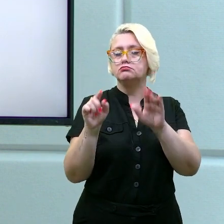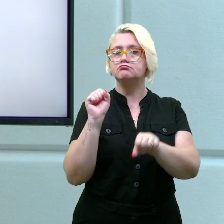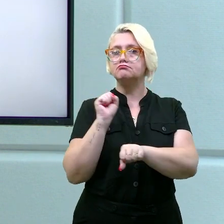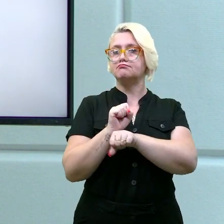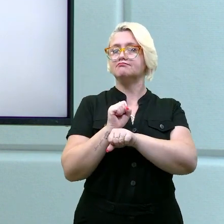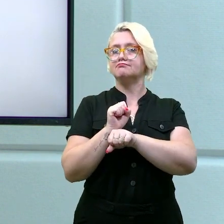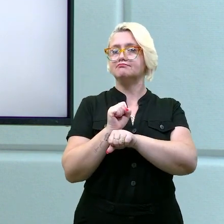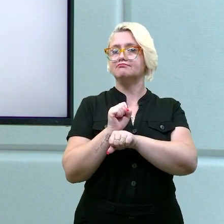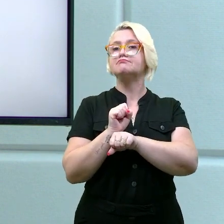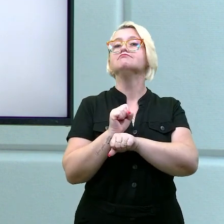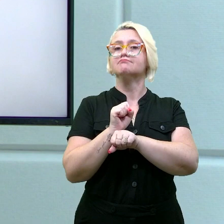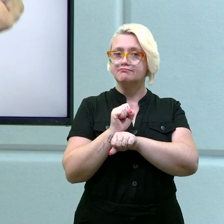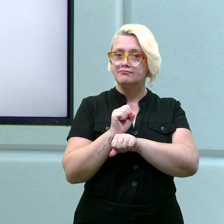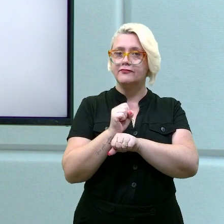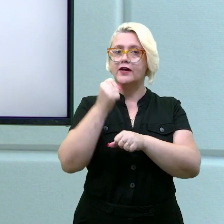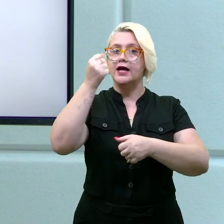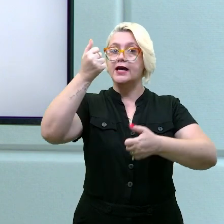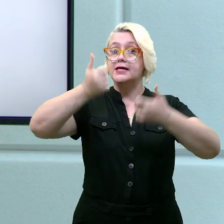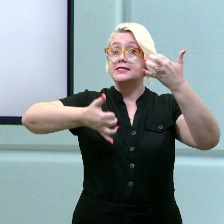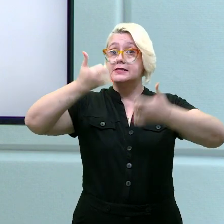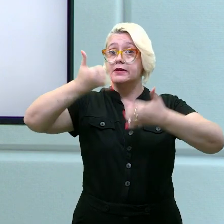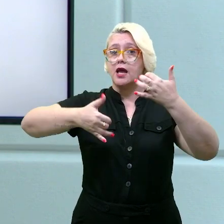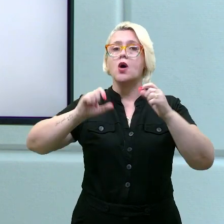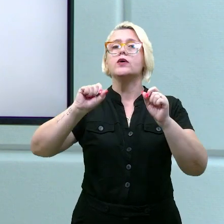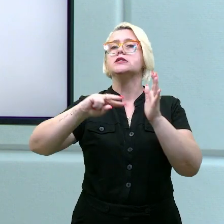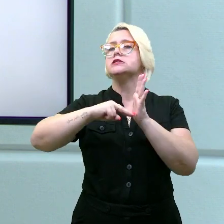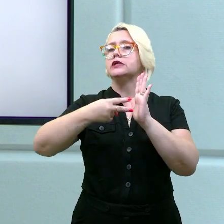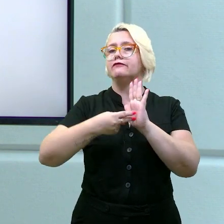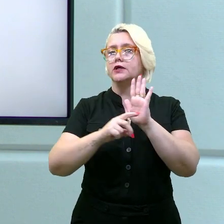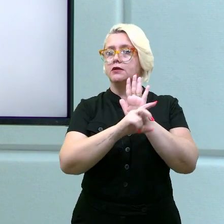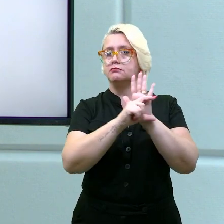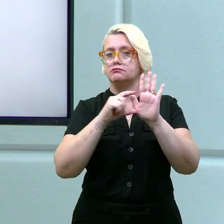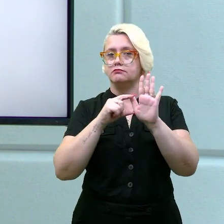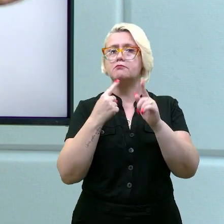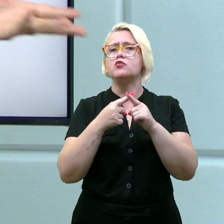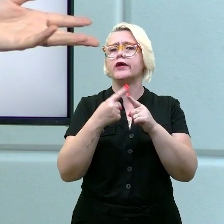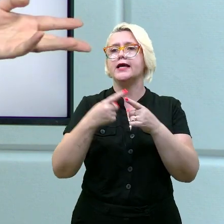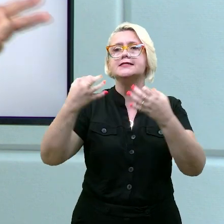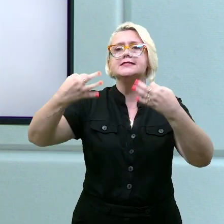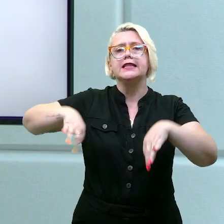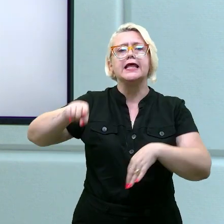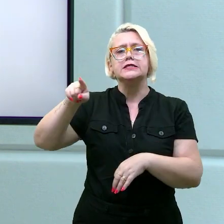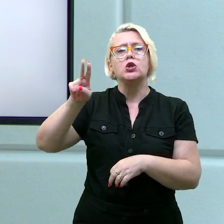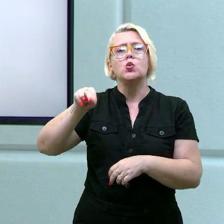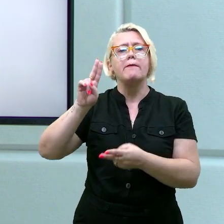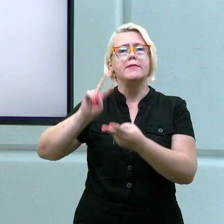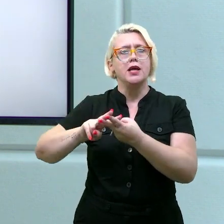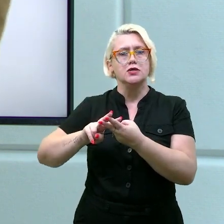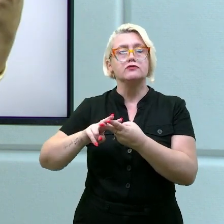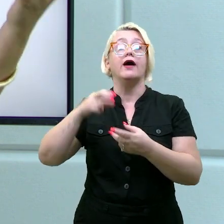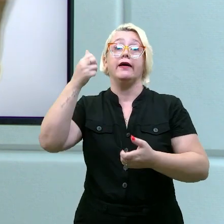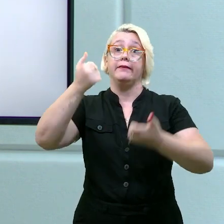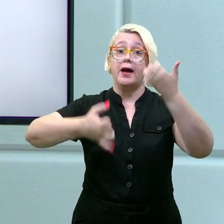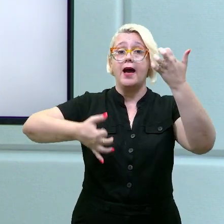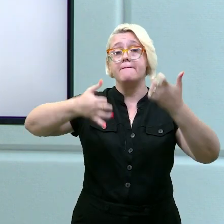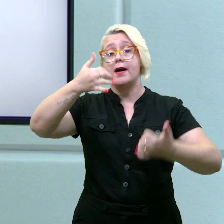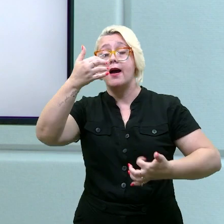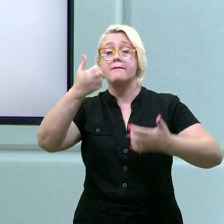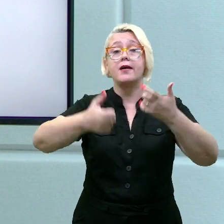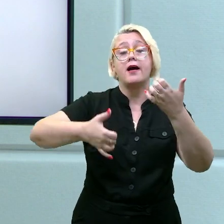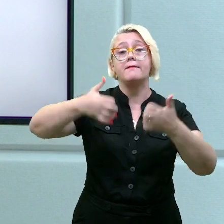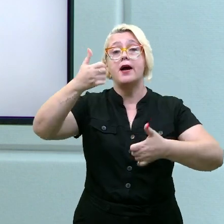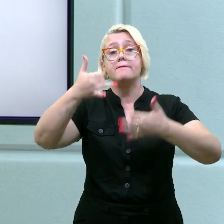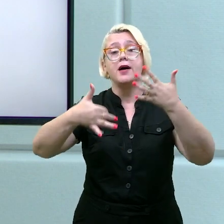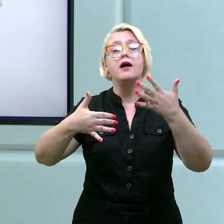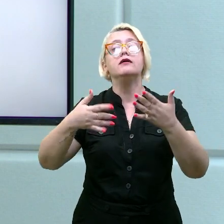estratégica e agora você vai explicar. que você quer dizer com isso? Por quê? A certeza da impunidade. Você vai explicando, você vai